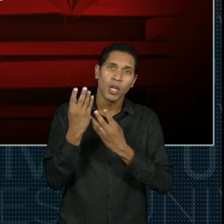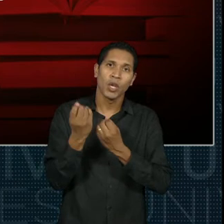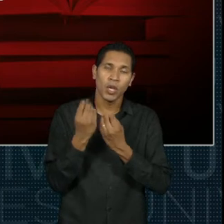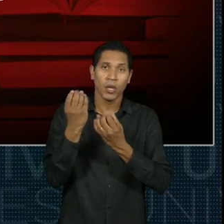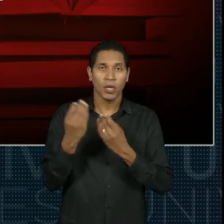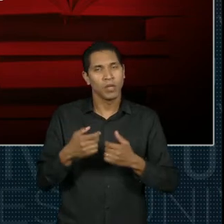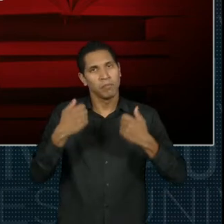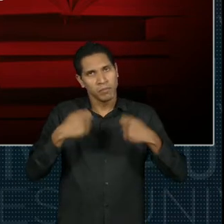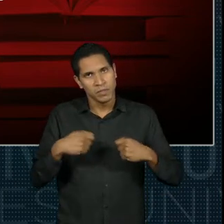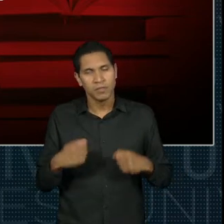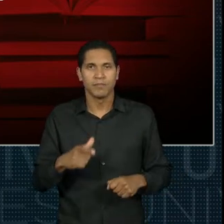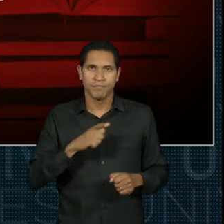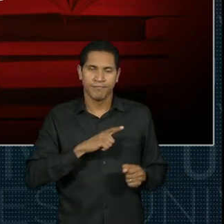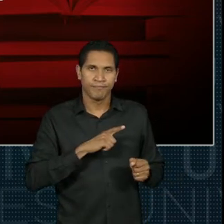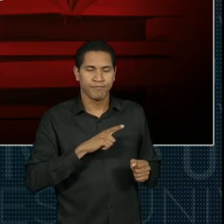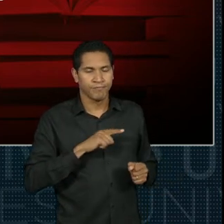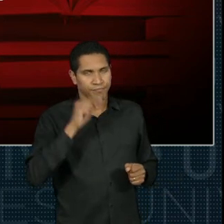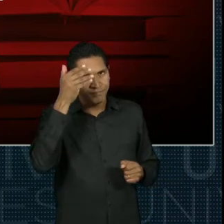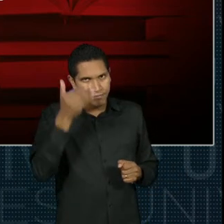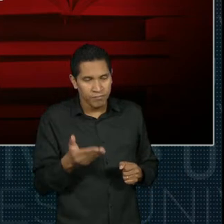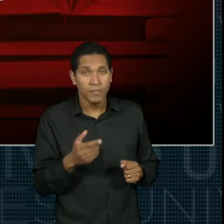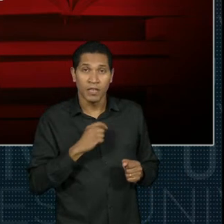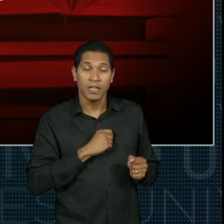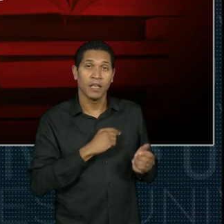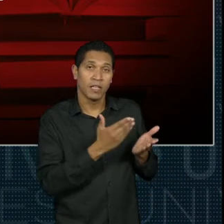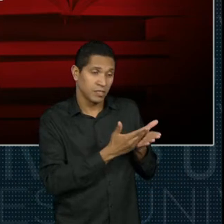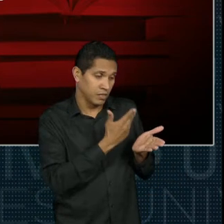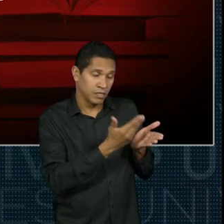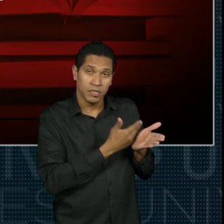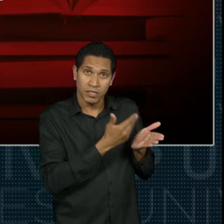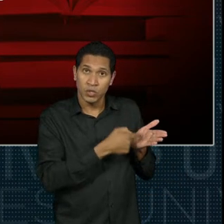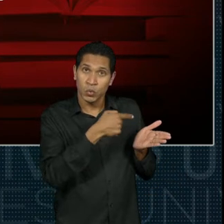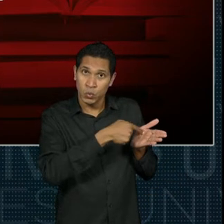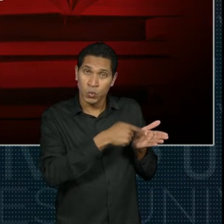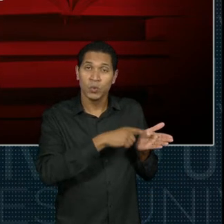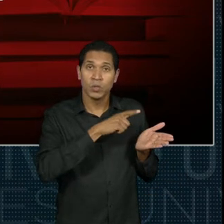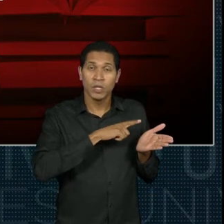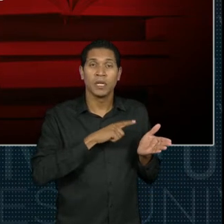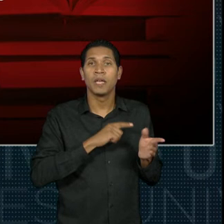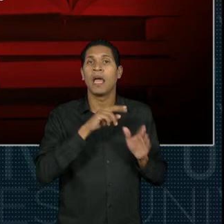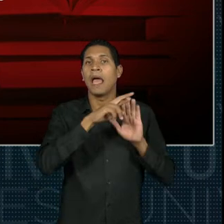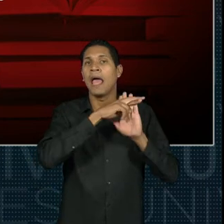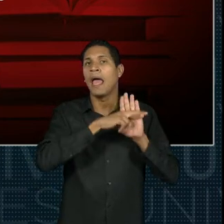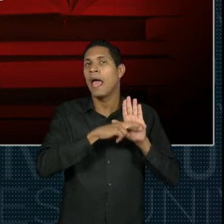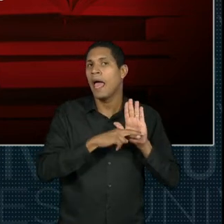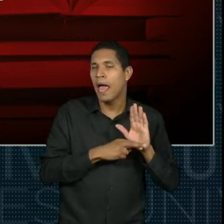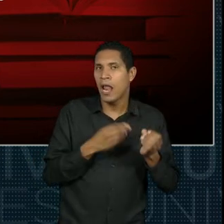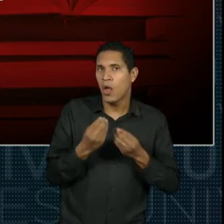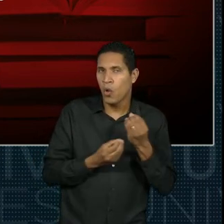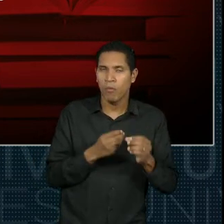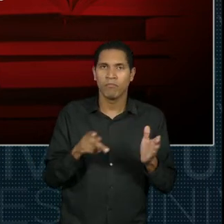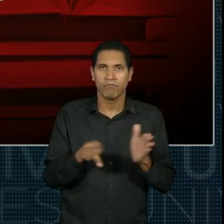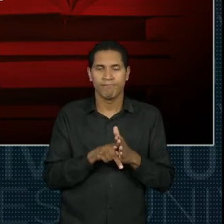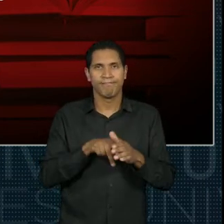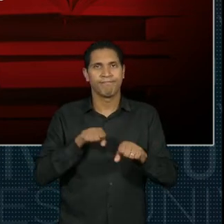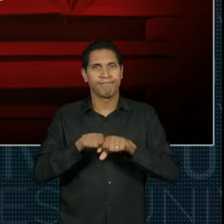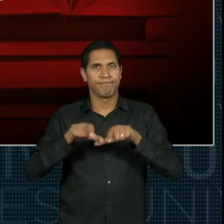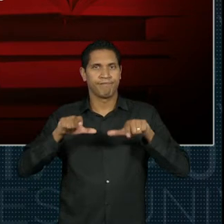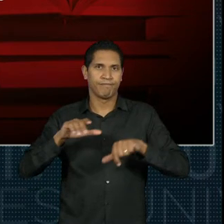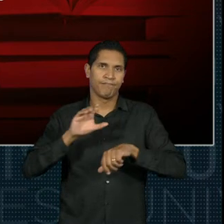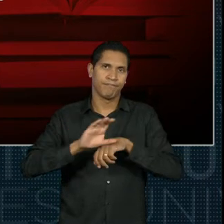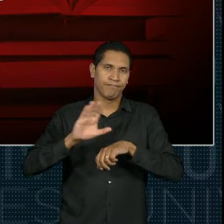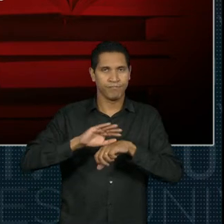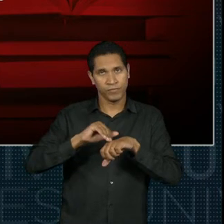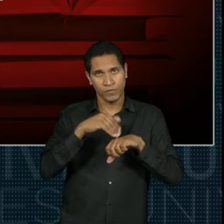especificadas na documentação chamada Certificações Extracurriculares, Regras para o Eixo da Computação, que vocês terão acesso